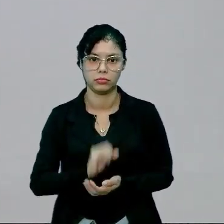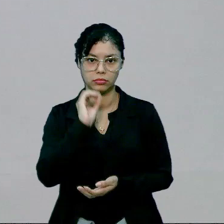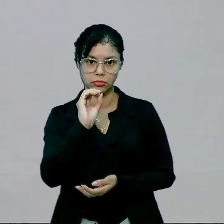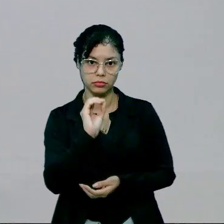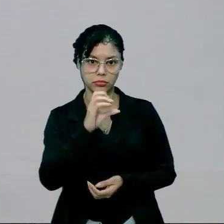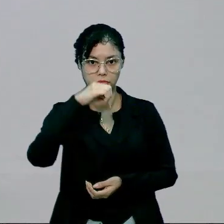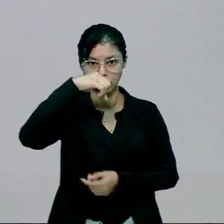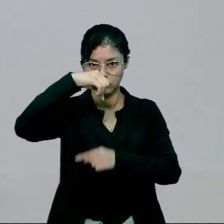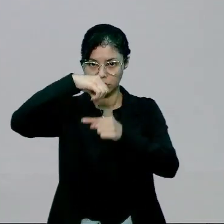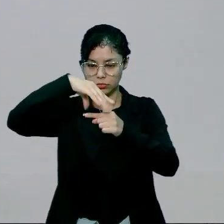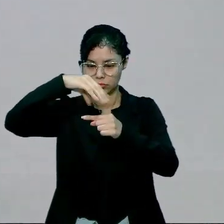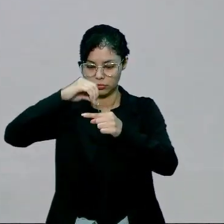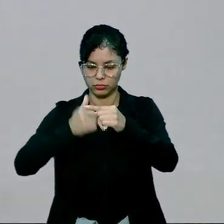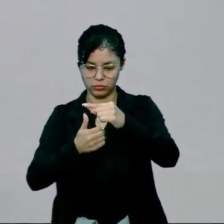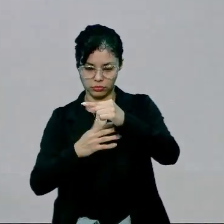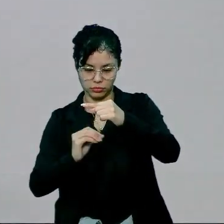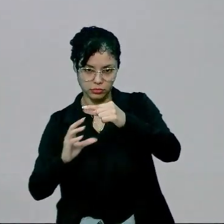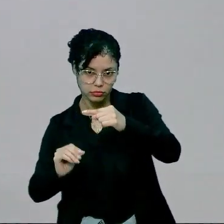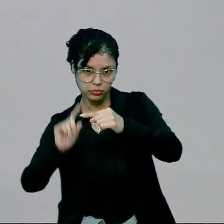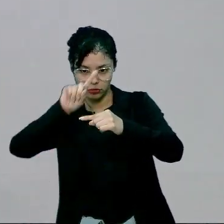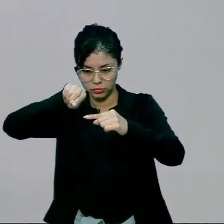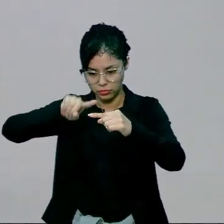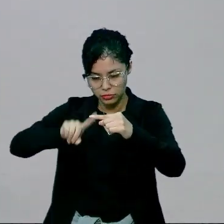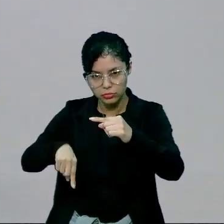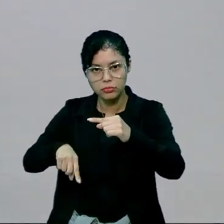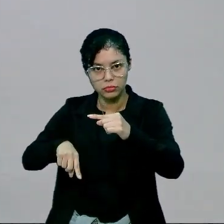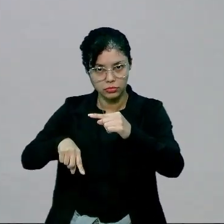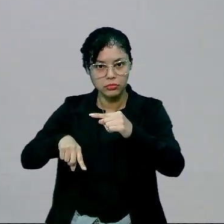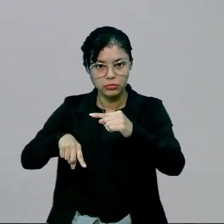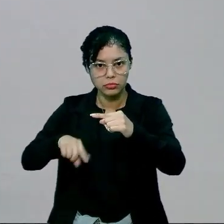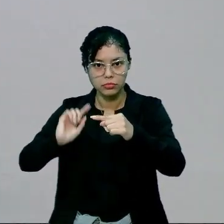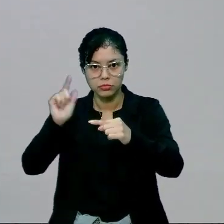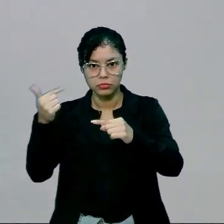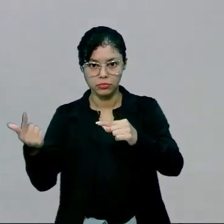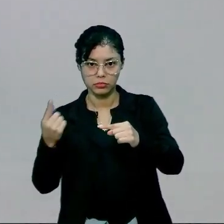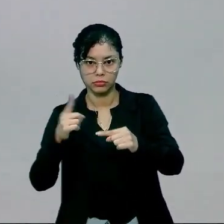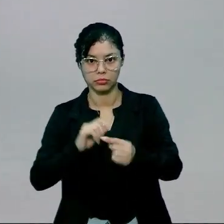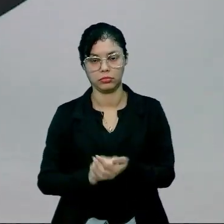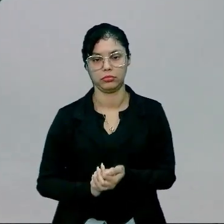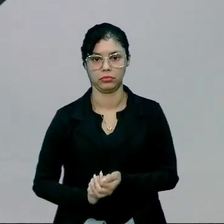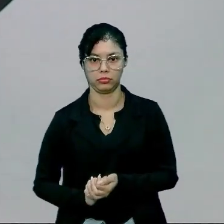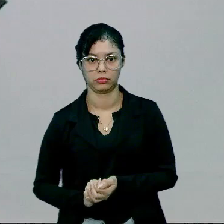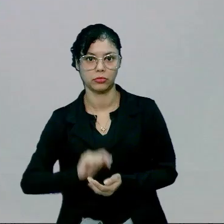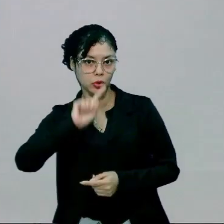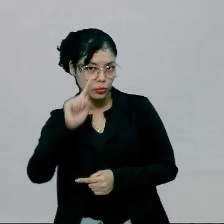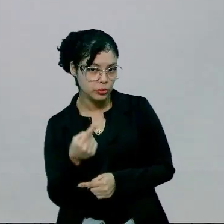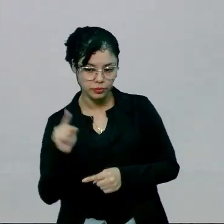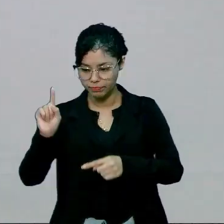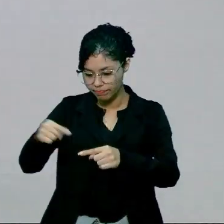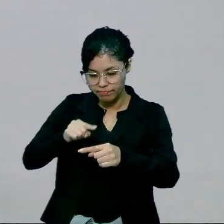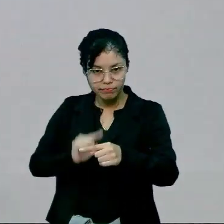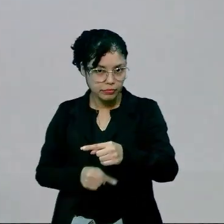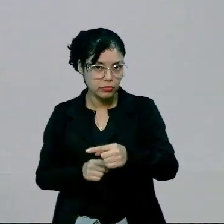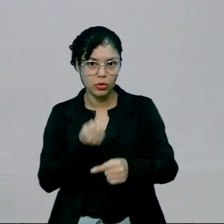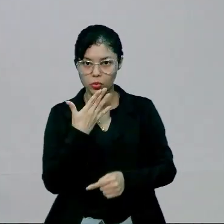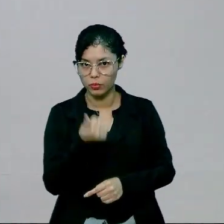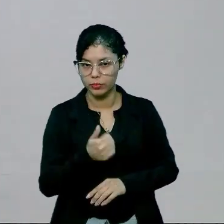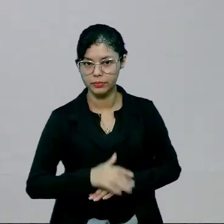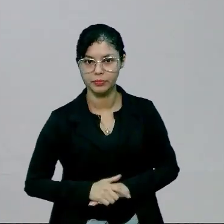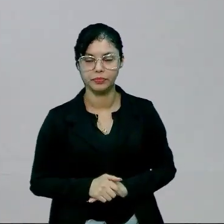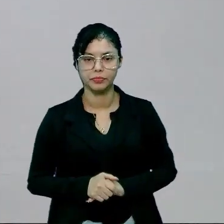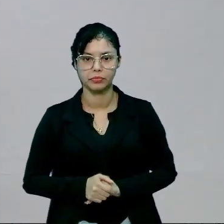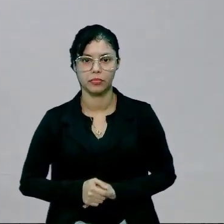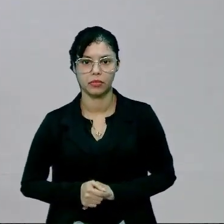tá? Do 90 com 100 embaixo, a gente começa a cancelar. E o outro zero do 100 com o mil. Tudo bem?